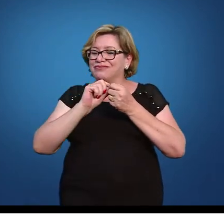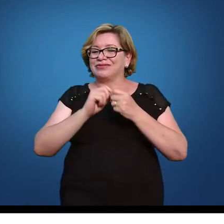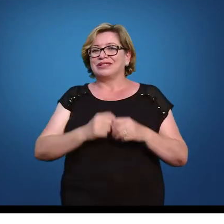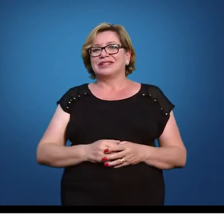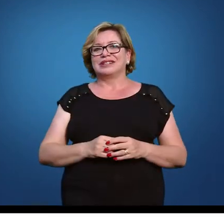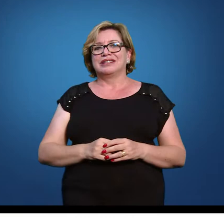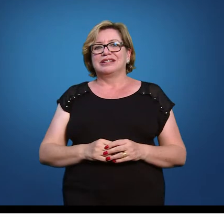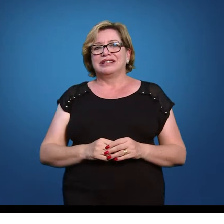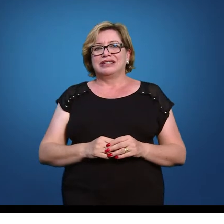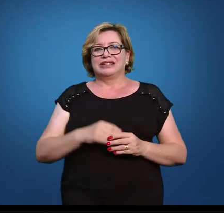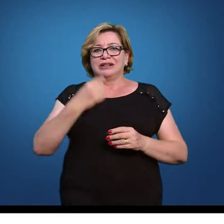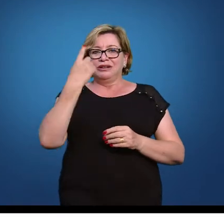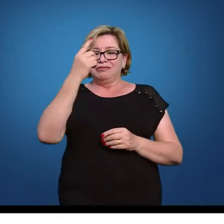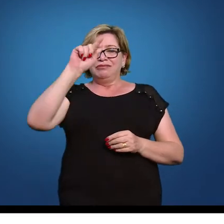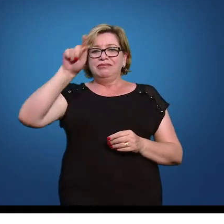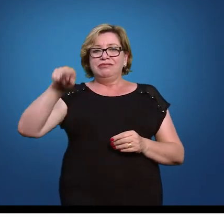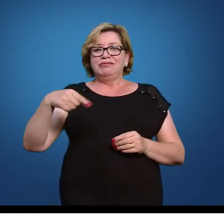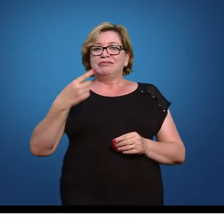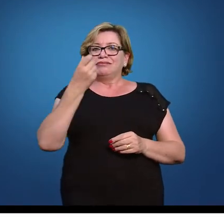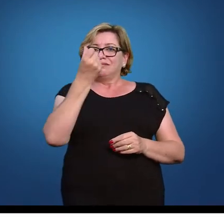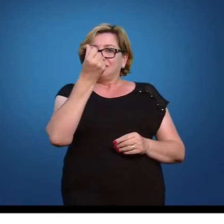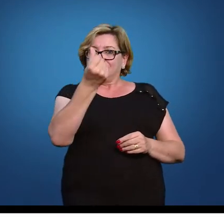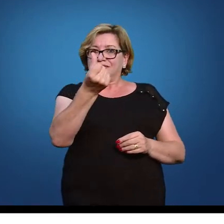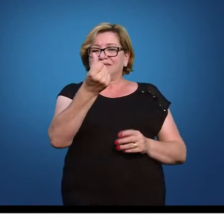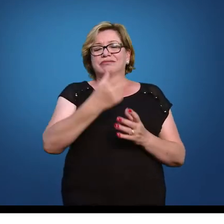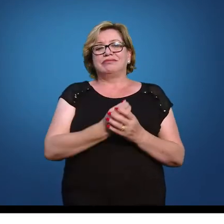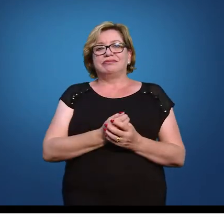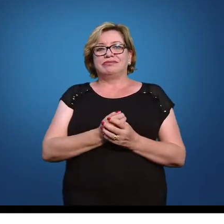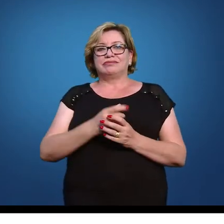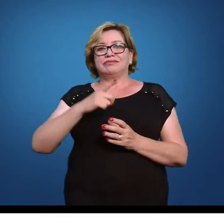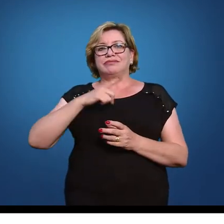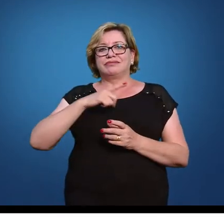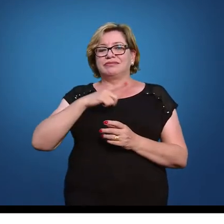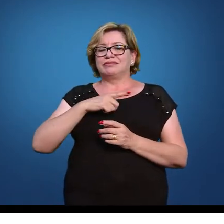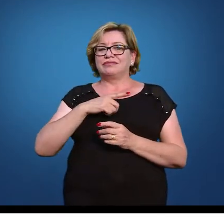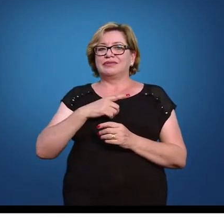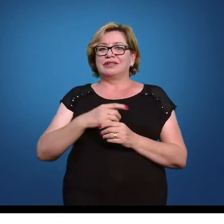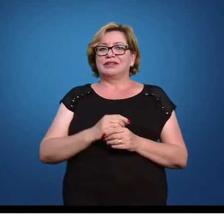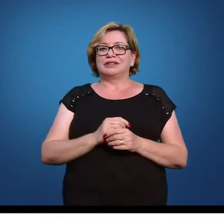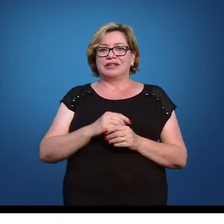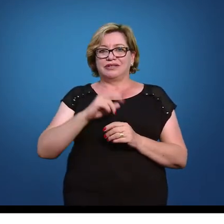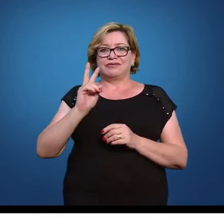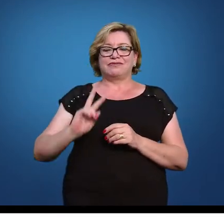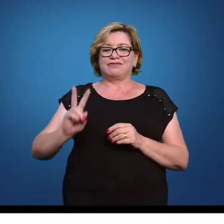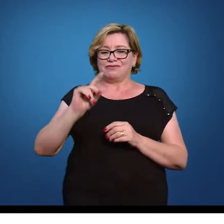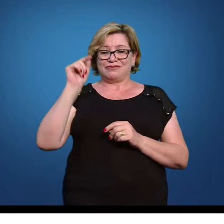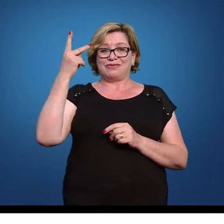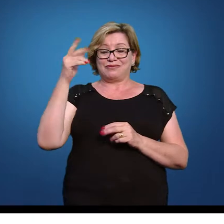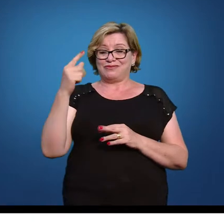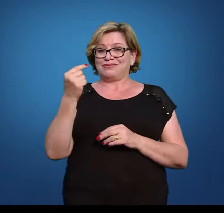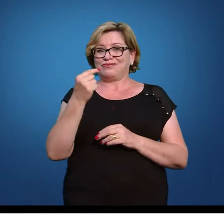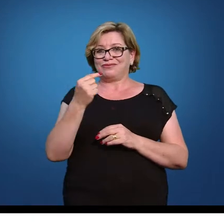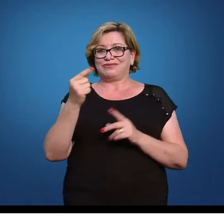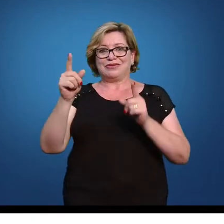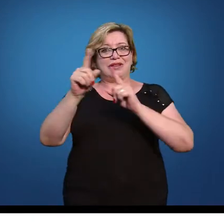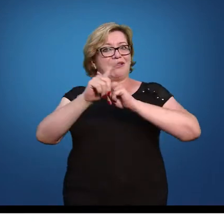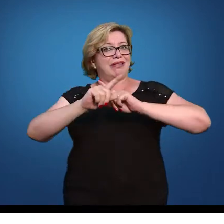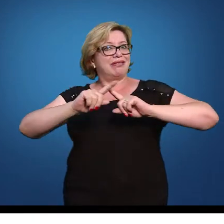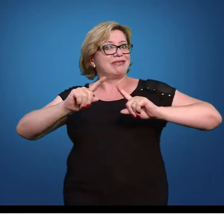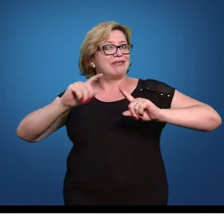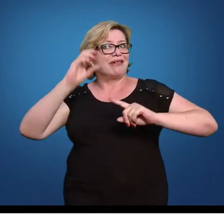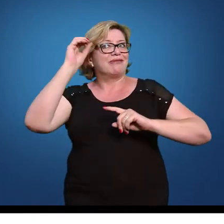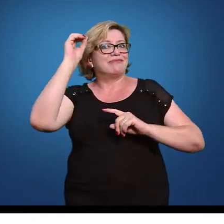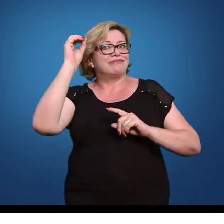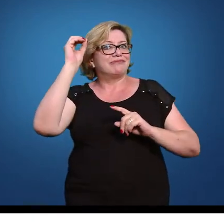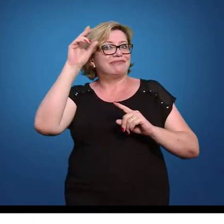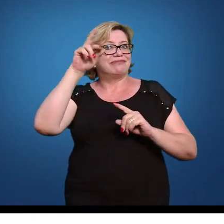quando eu vou lá e busco 1,6 ela vai me dar exatamente esse valor aqui e não o valor